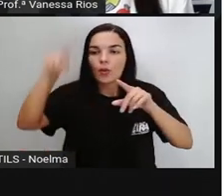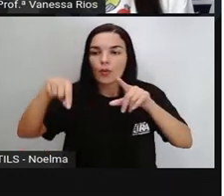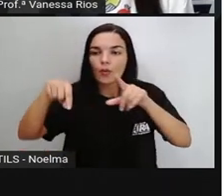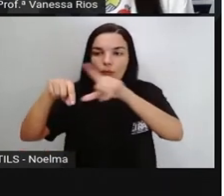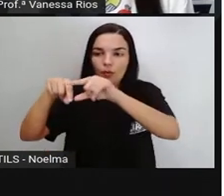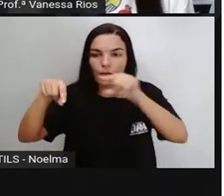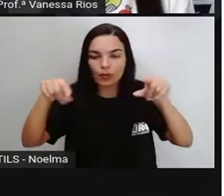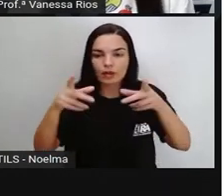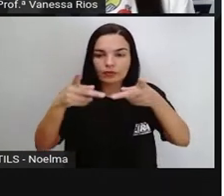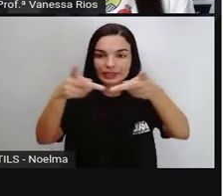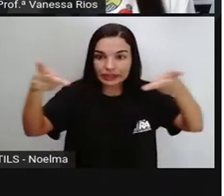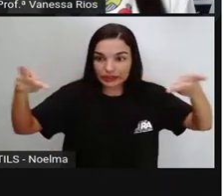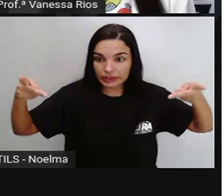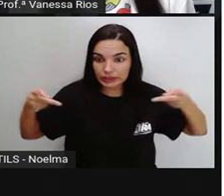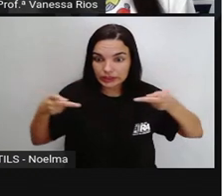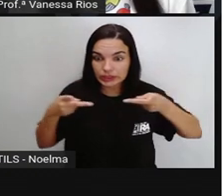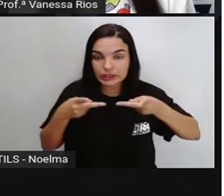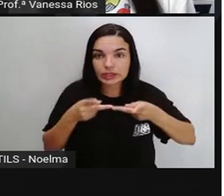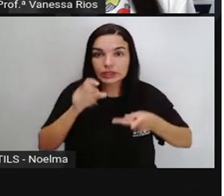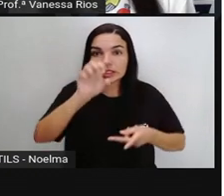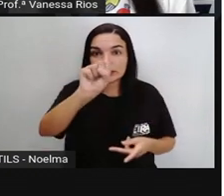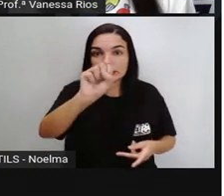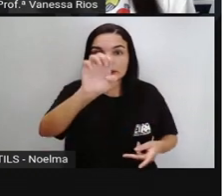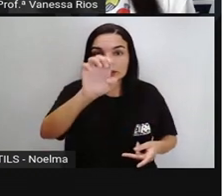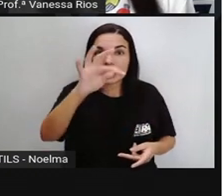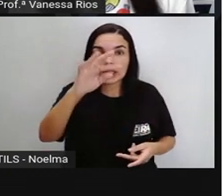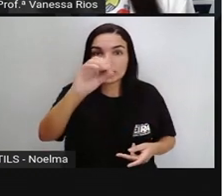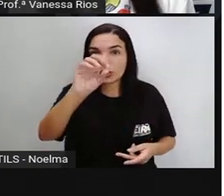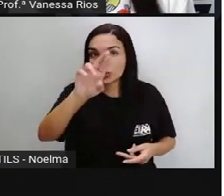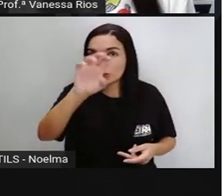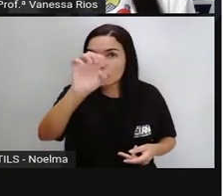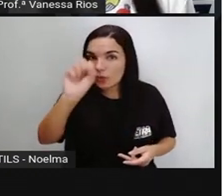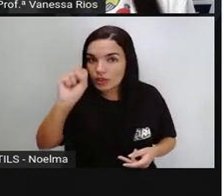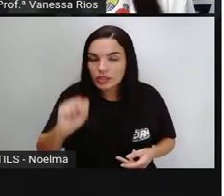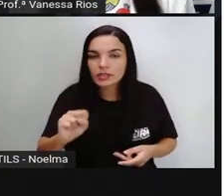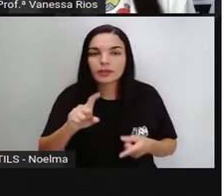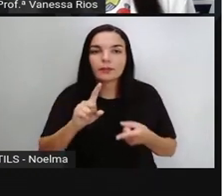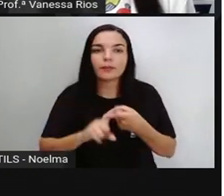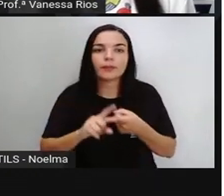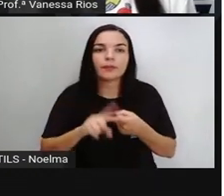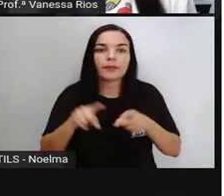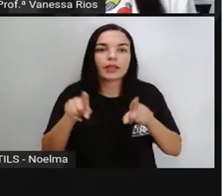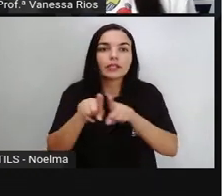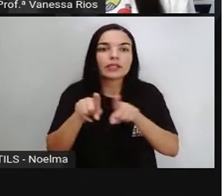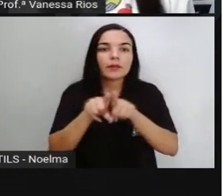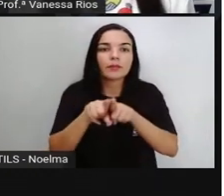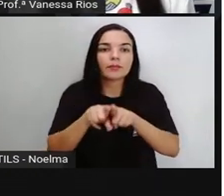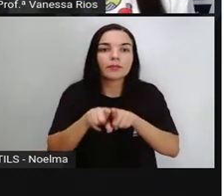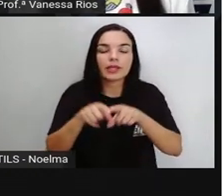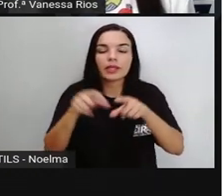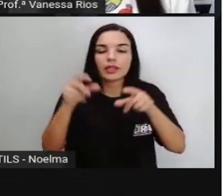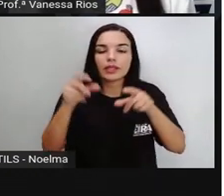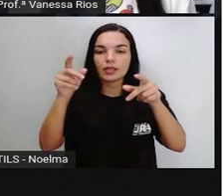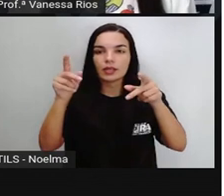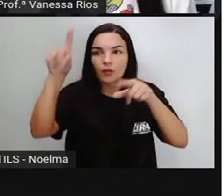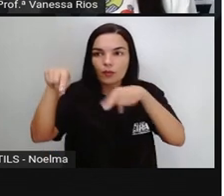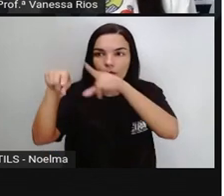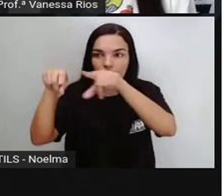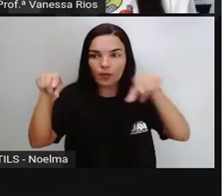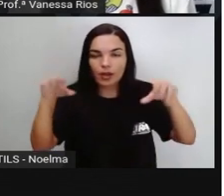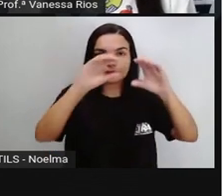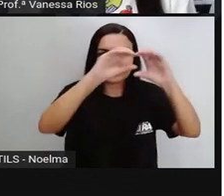gráfico de setores, que pode ser conhecido também como gráfico de pizza. Vimos aí um gráfico de